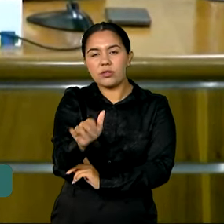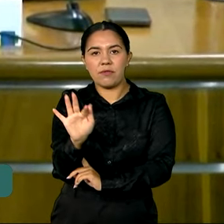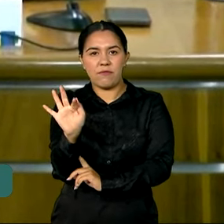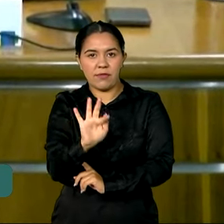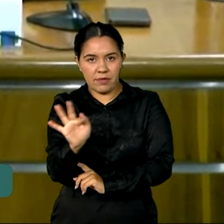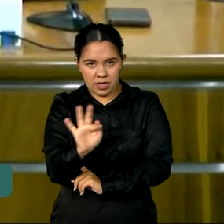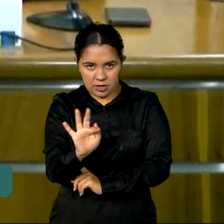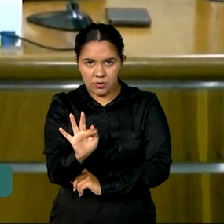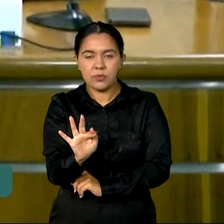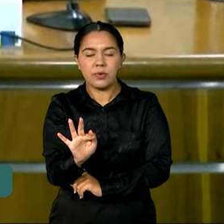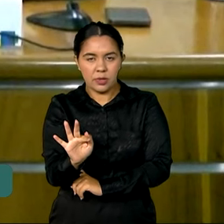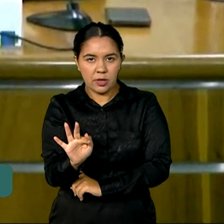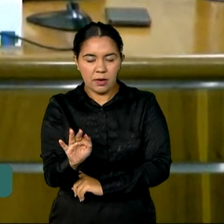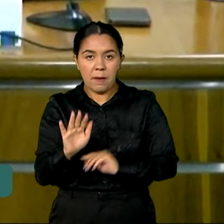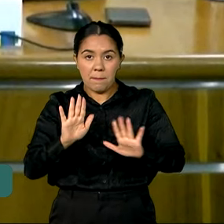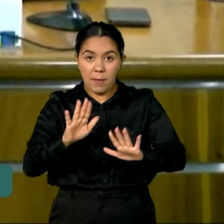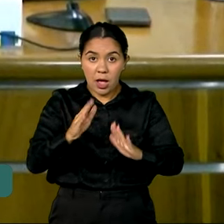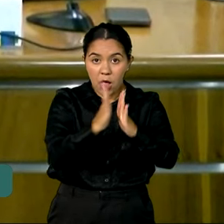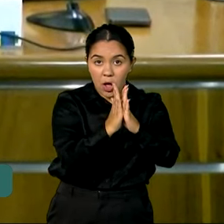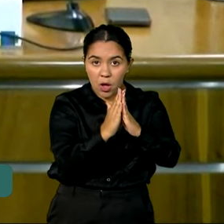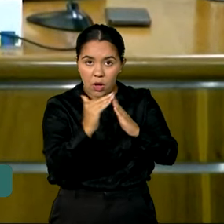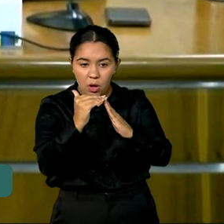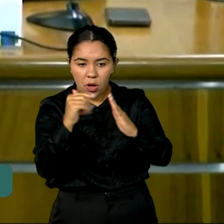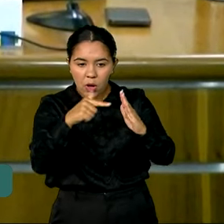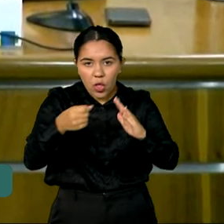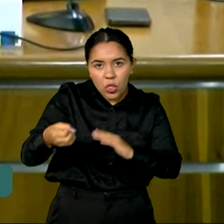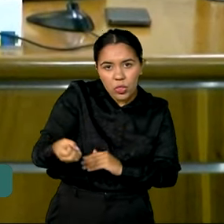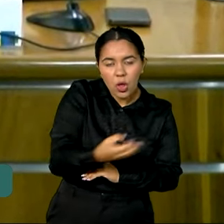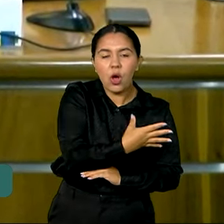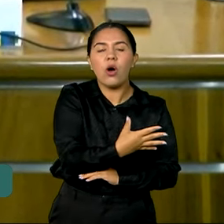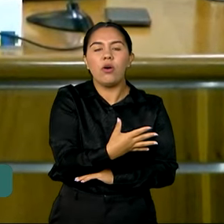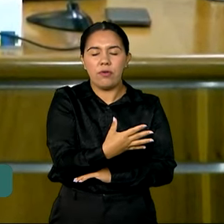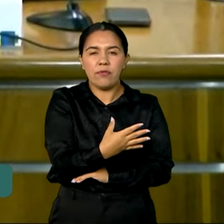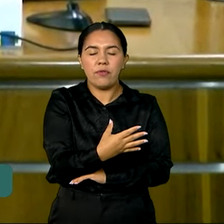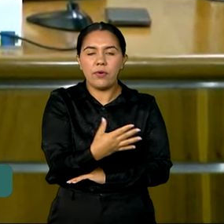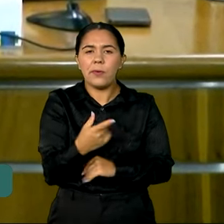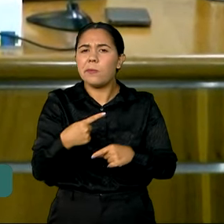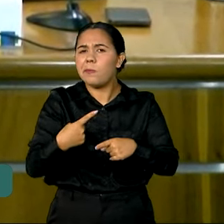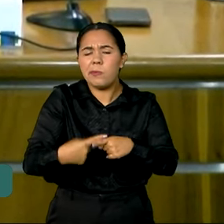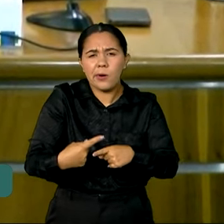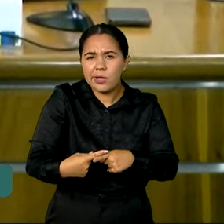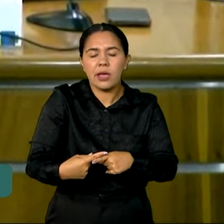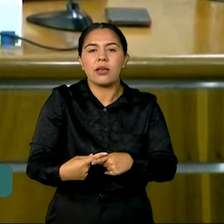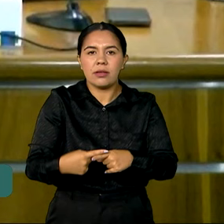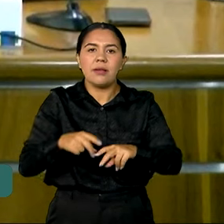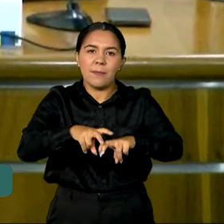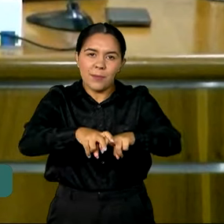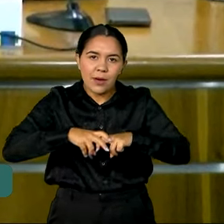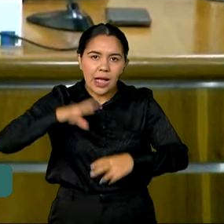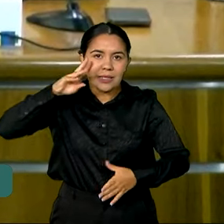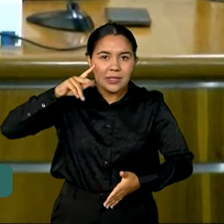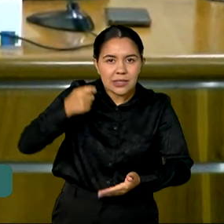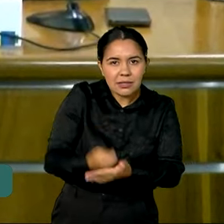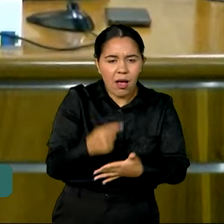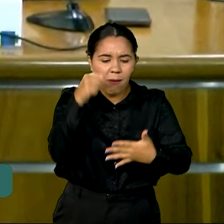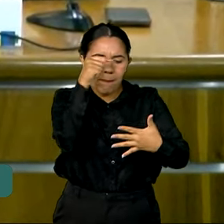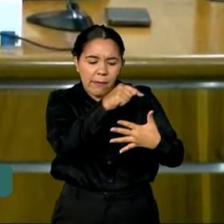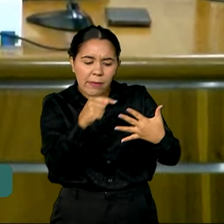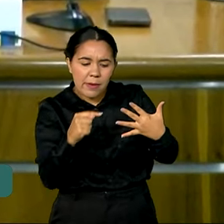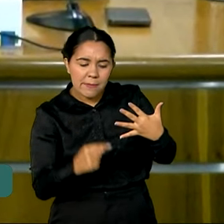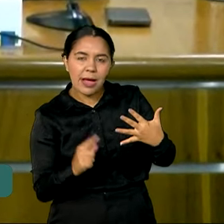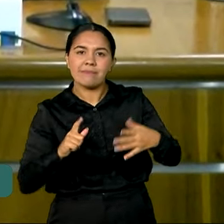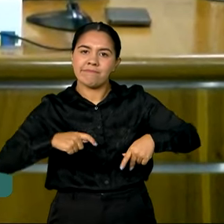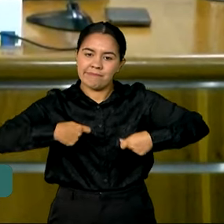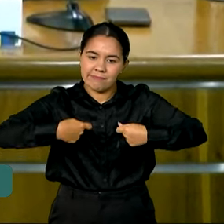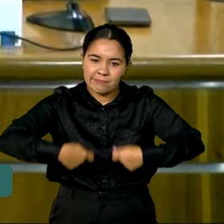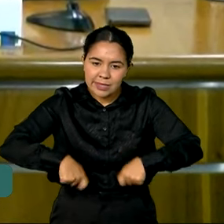esse novo cronograma chega nessa data porque com essas decisões a gente precisa